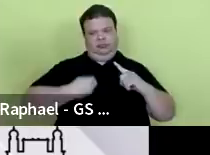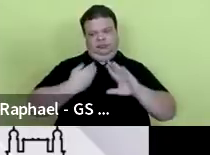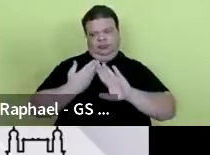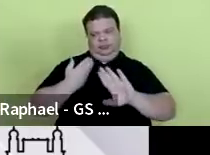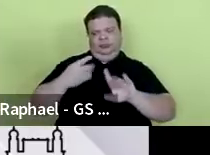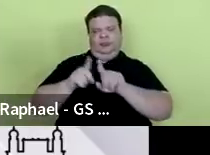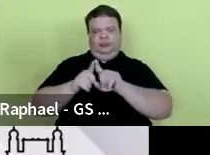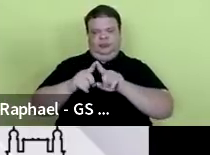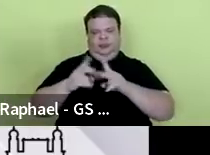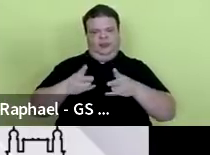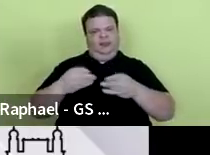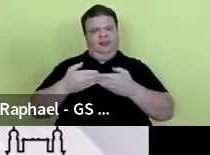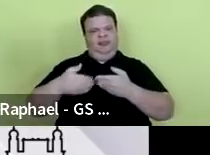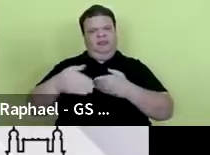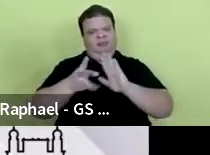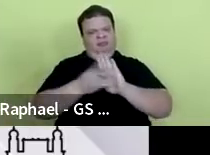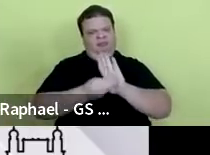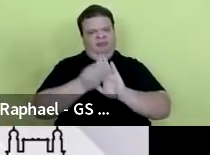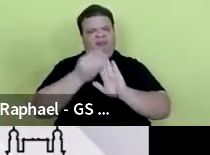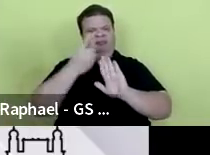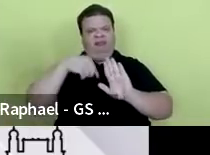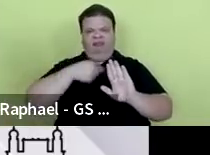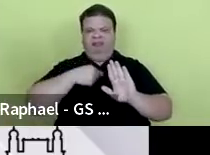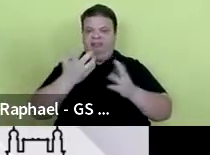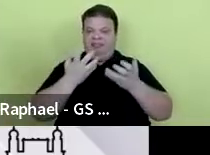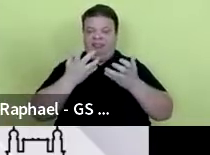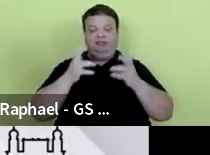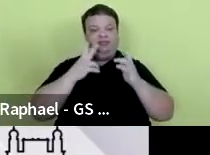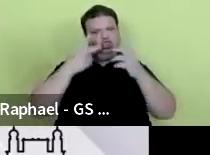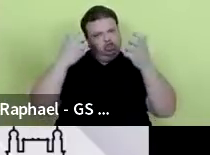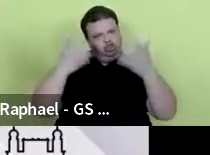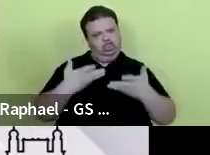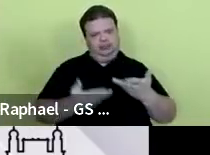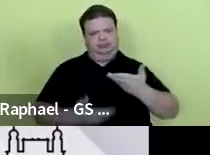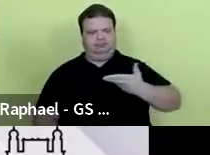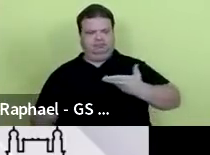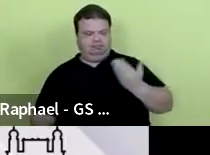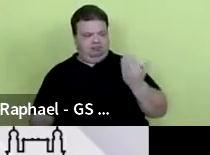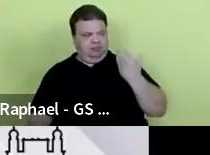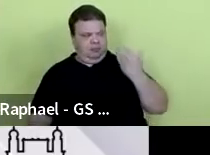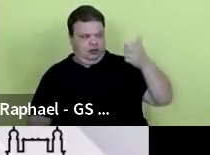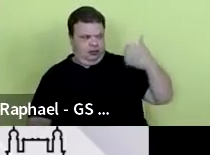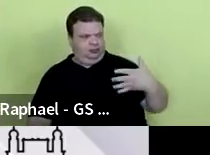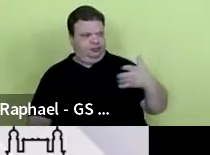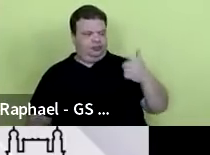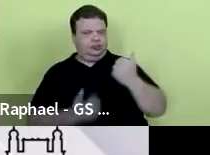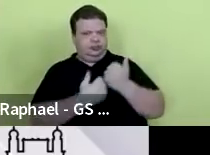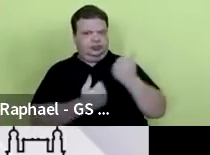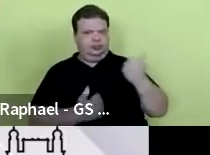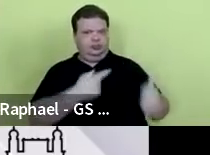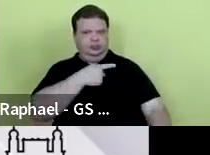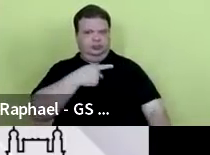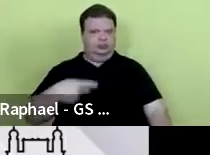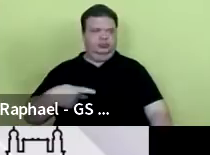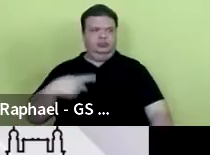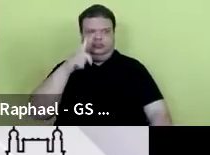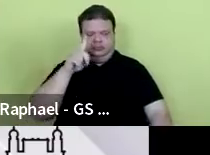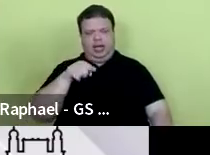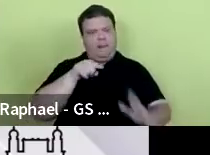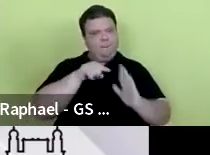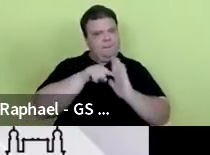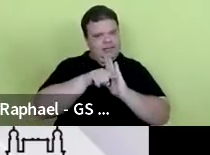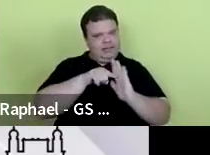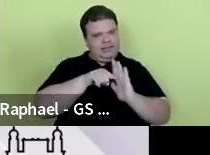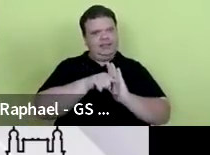contribuindo, e o que a gente quer, já foi falado aqui pelos meus companheiros anteriores, da vice-presidência de pesquisa e